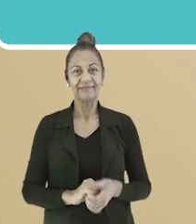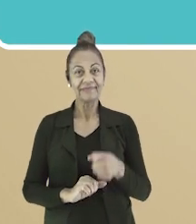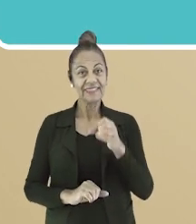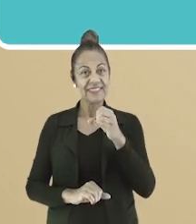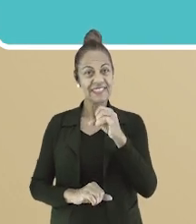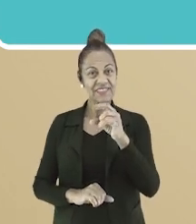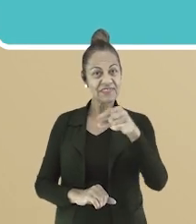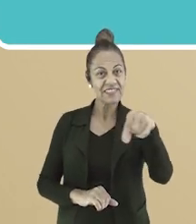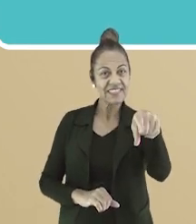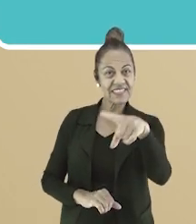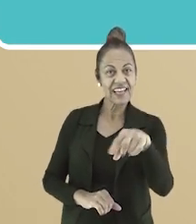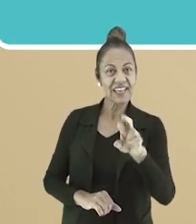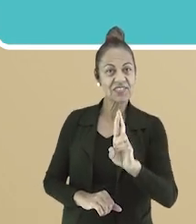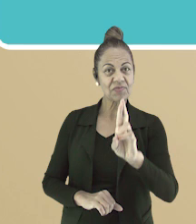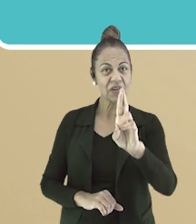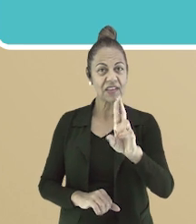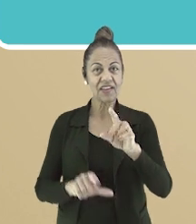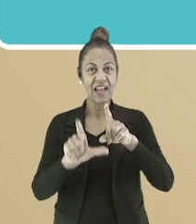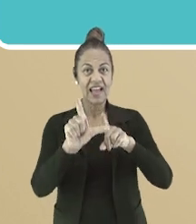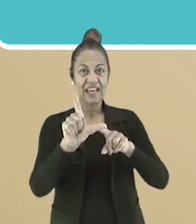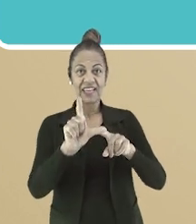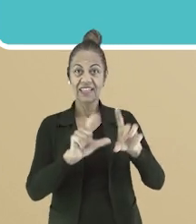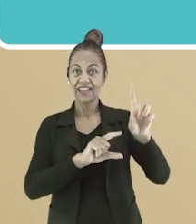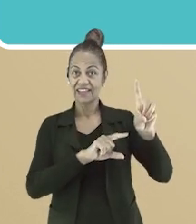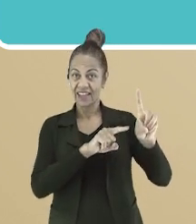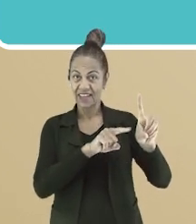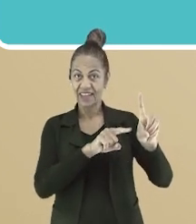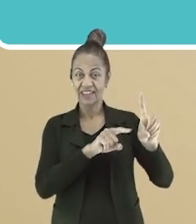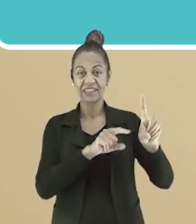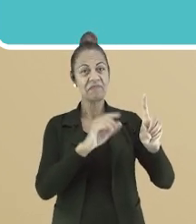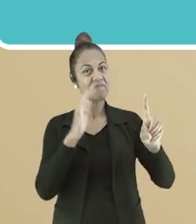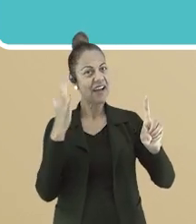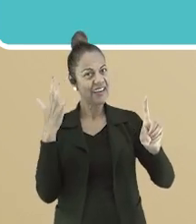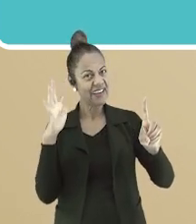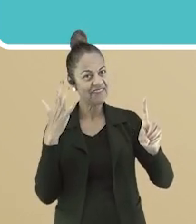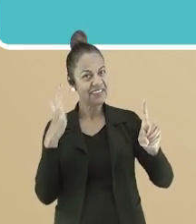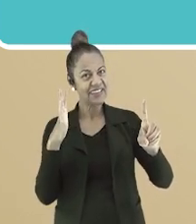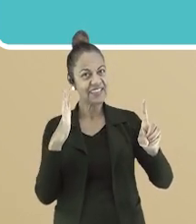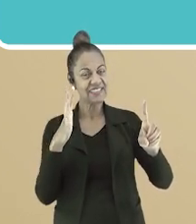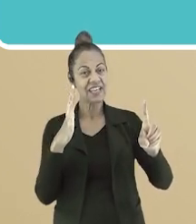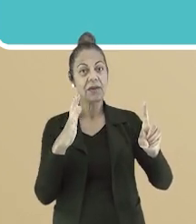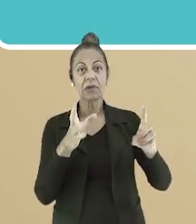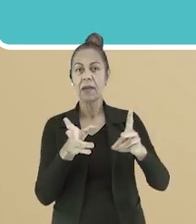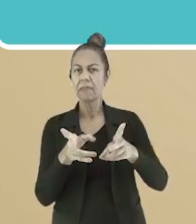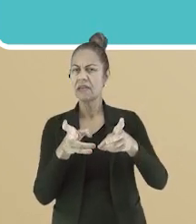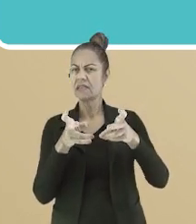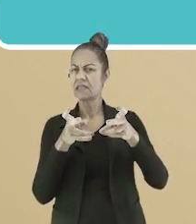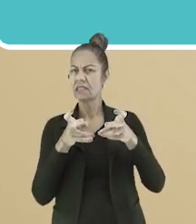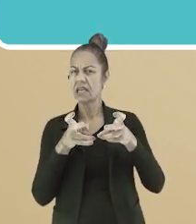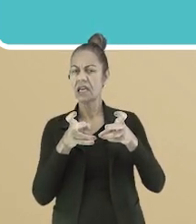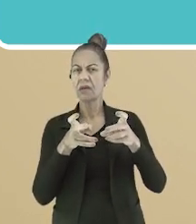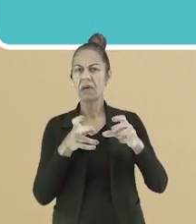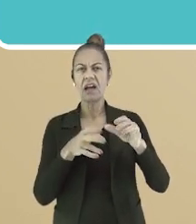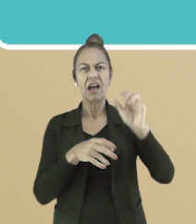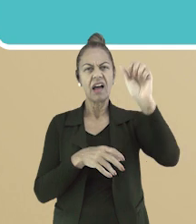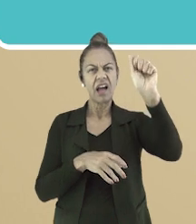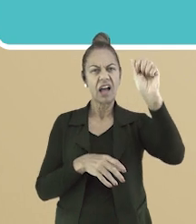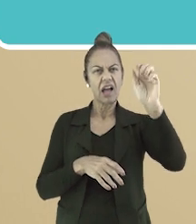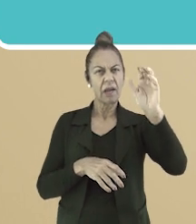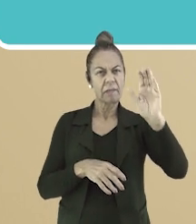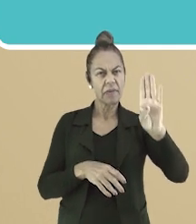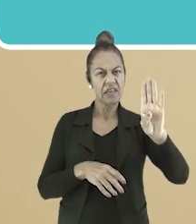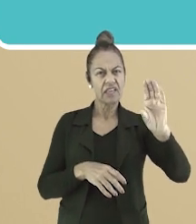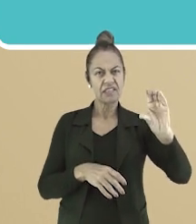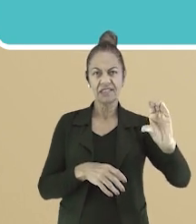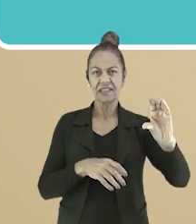Se você respondeu a letra D, cuidado para não cair, parabéns. Perceba que em todas as outras opções, a palavra